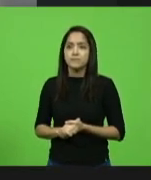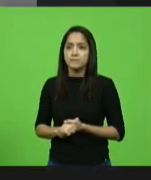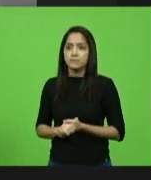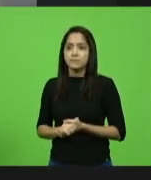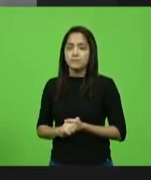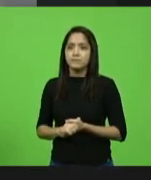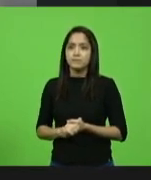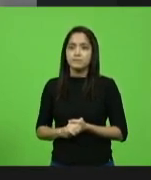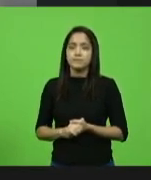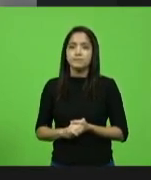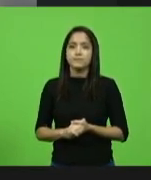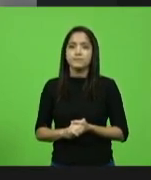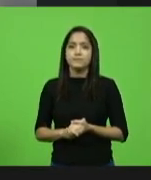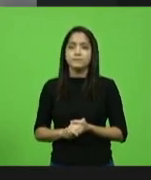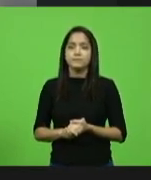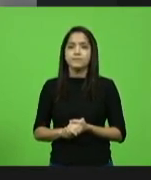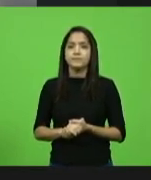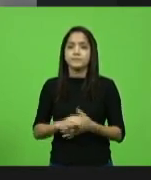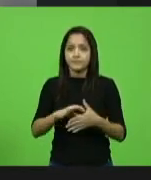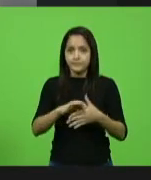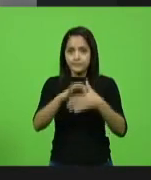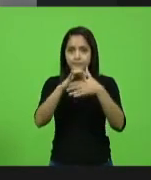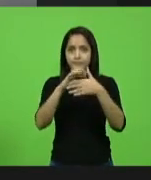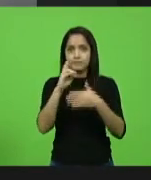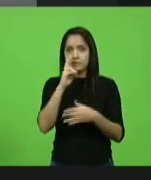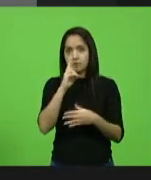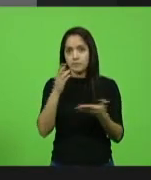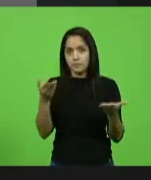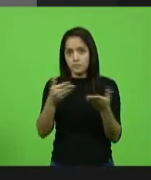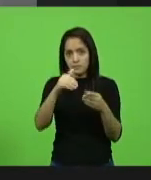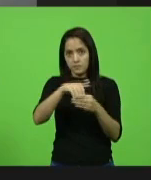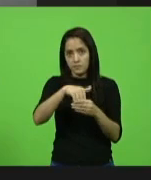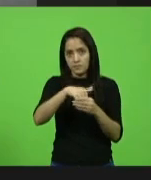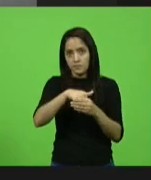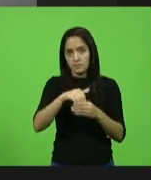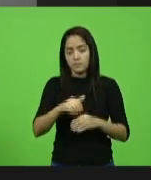O líder e deputado Nazareno Martins, como vota?